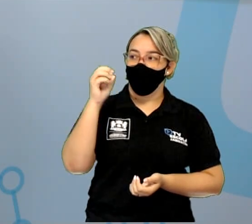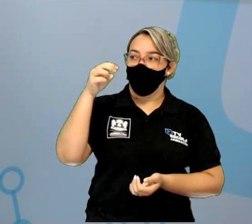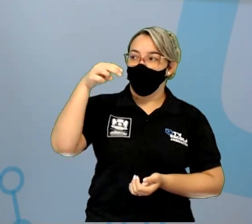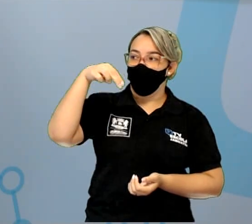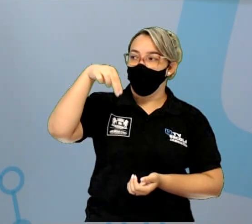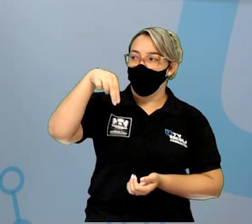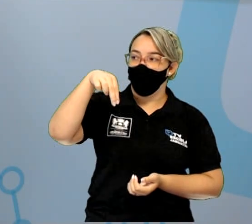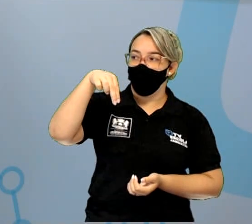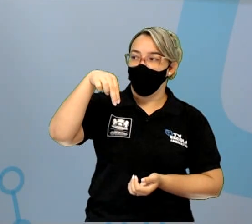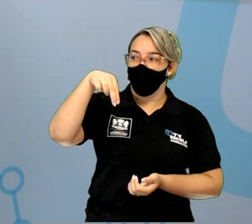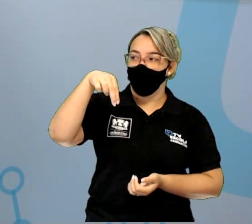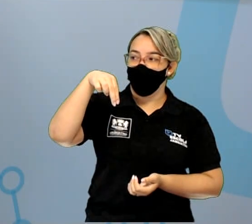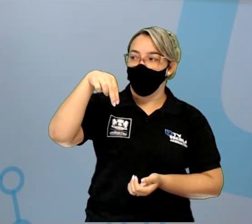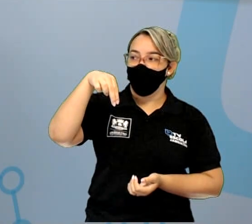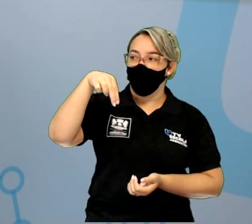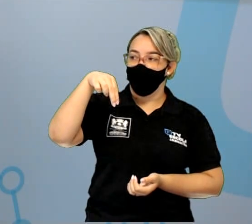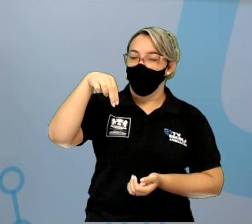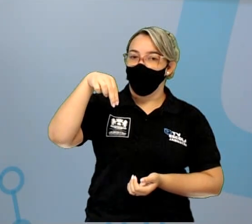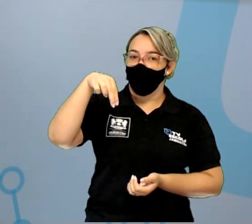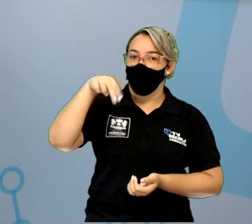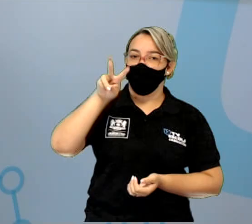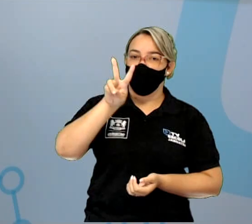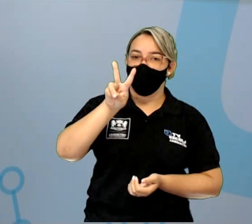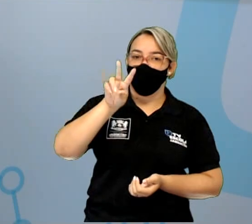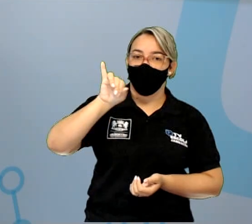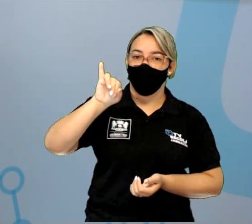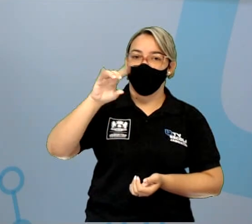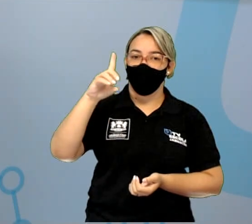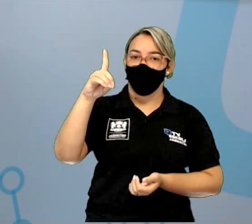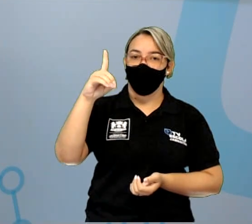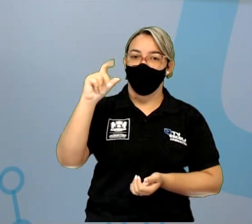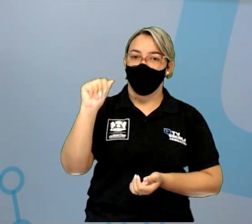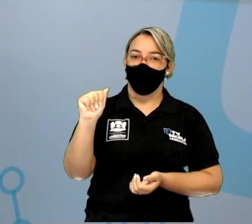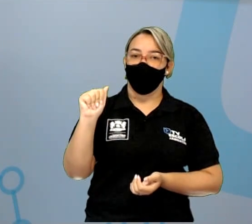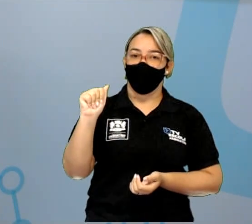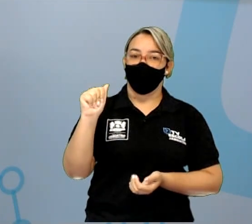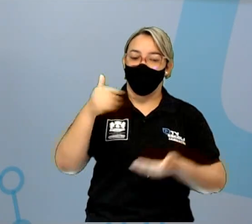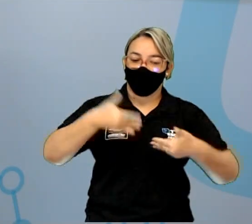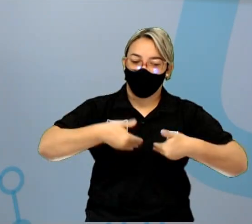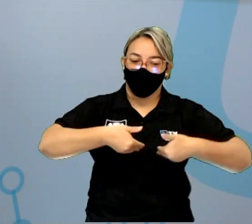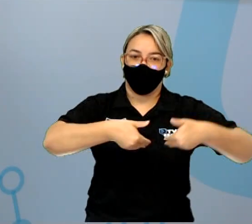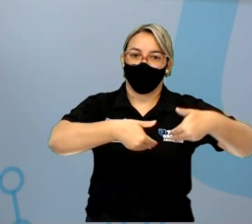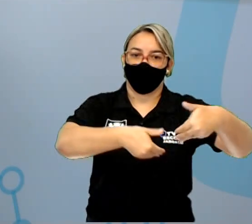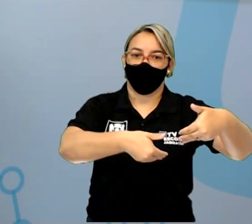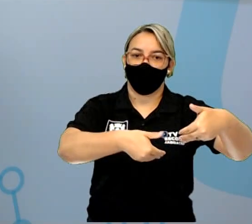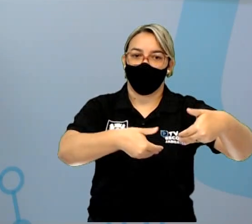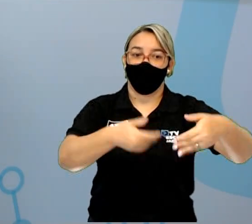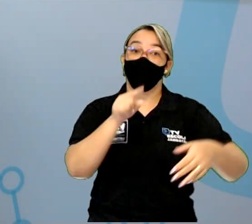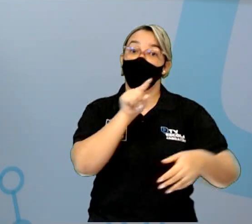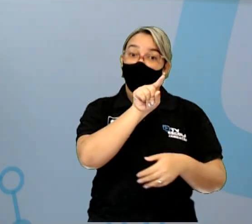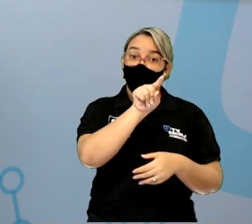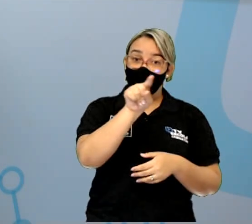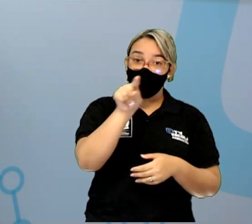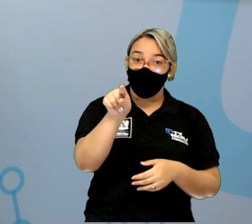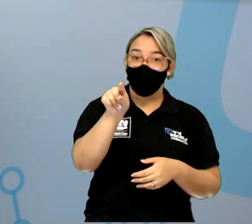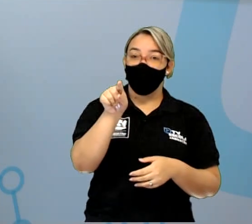gente usa em convida. Convida você